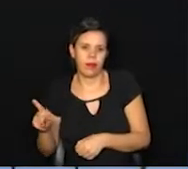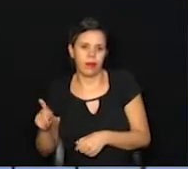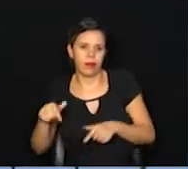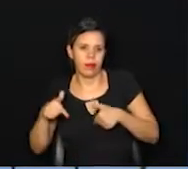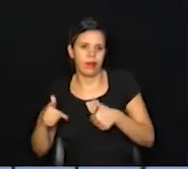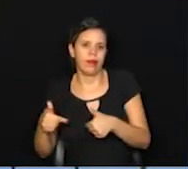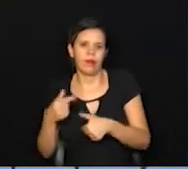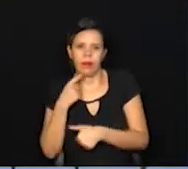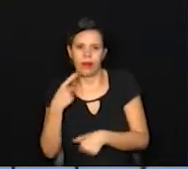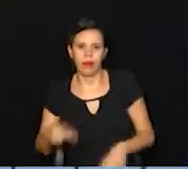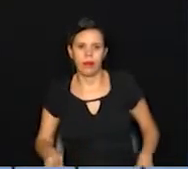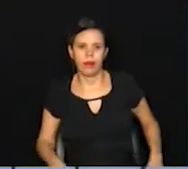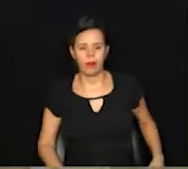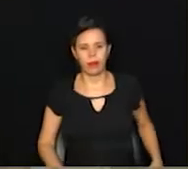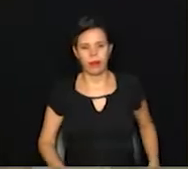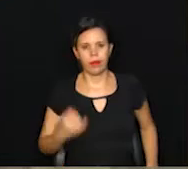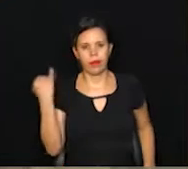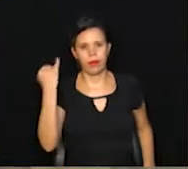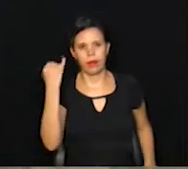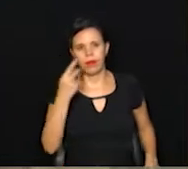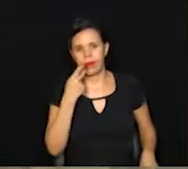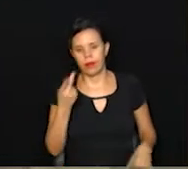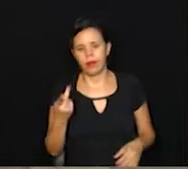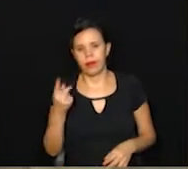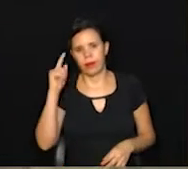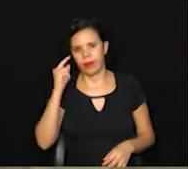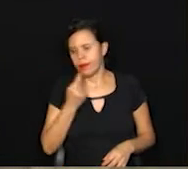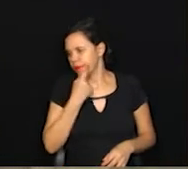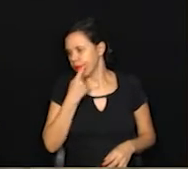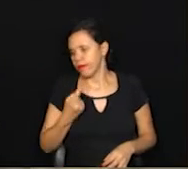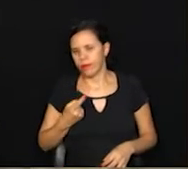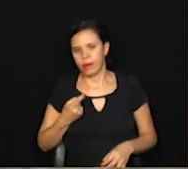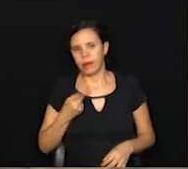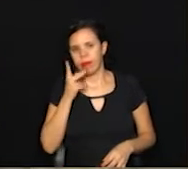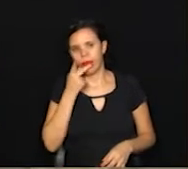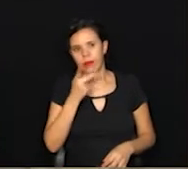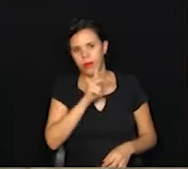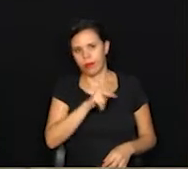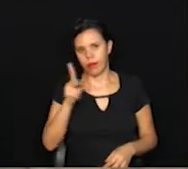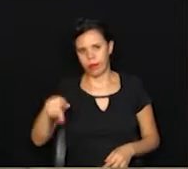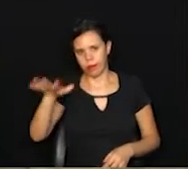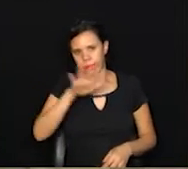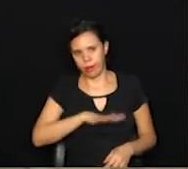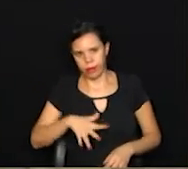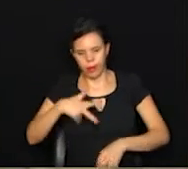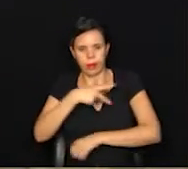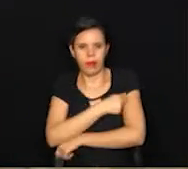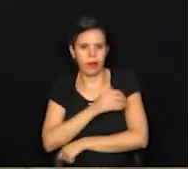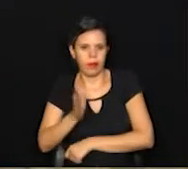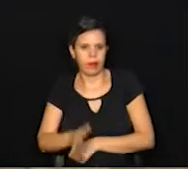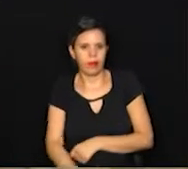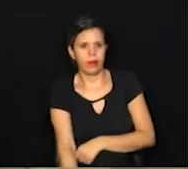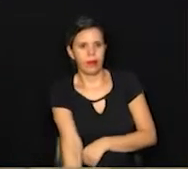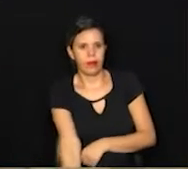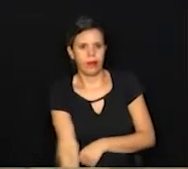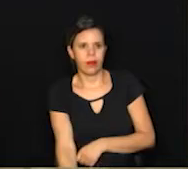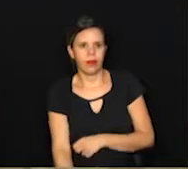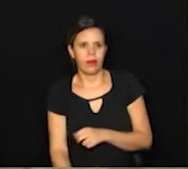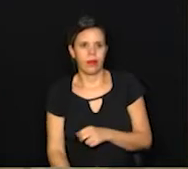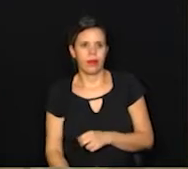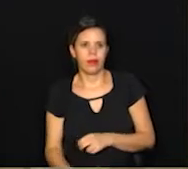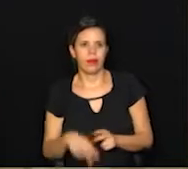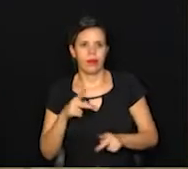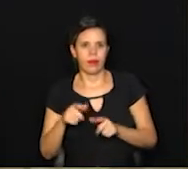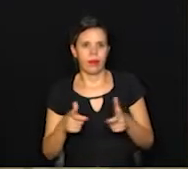atuam em Campinas. E é importante dizer isso que a Mina está falando para os professores, o do vacinajá. Para os outros